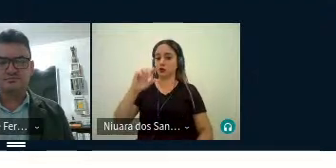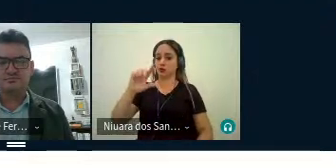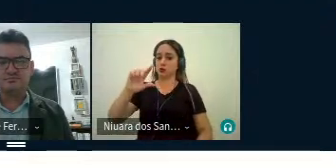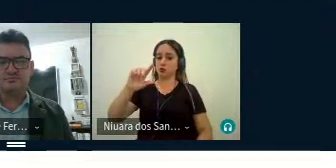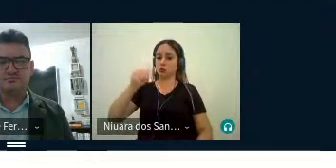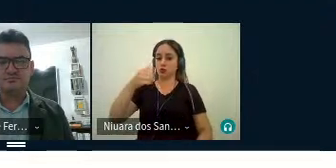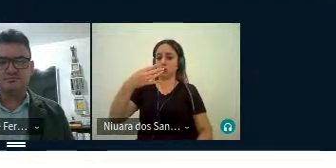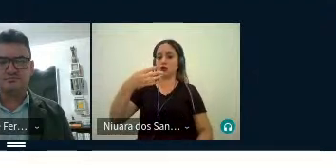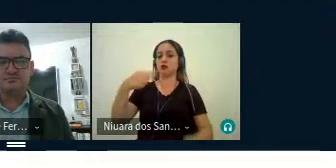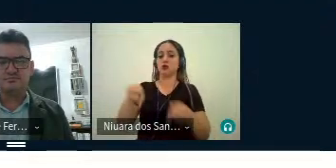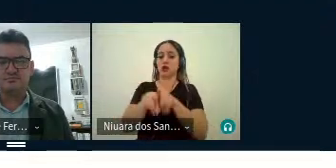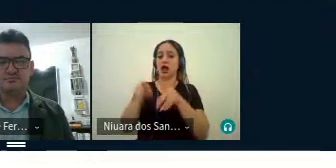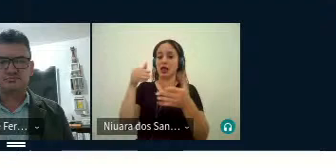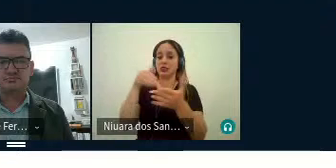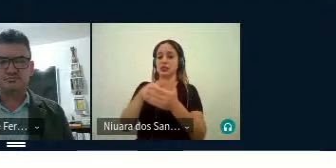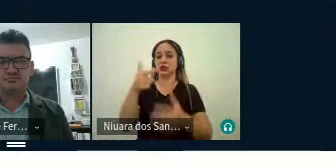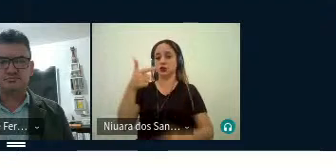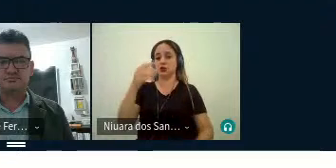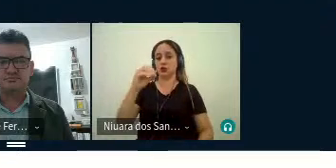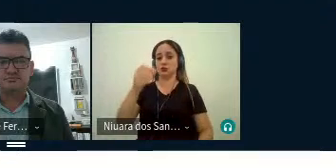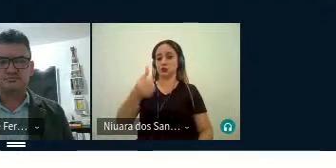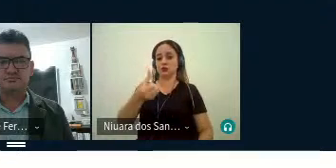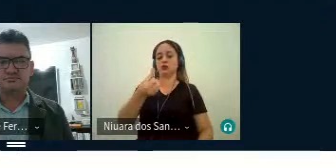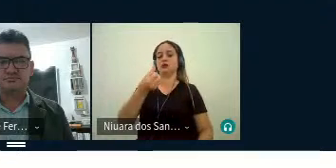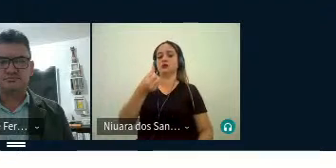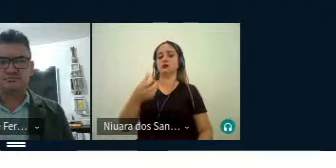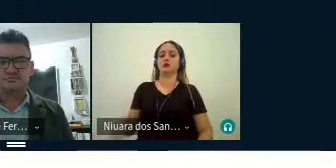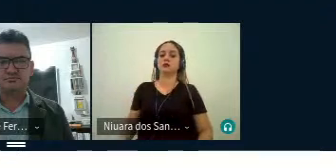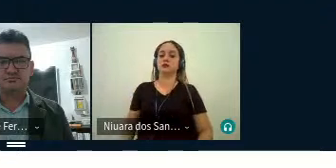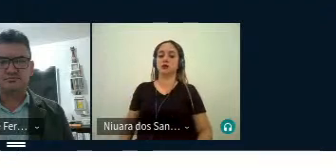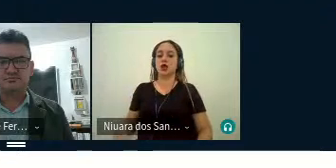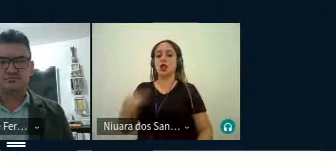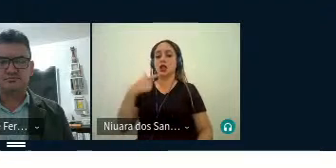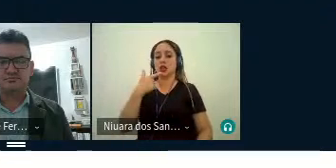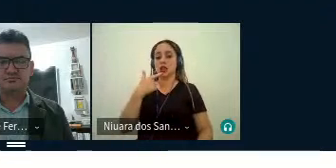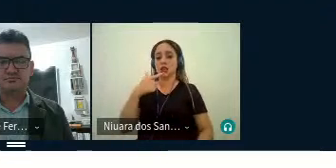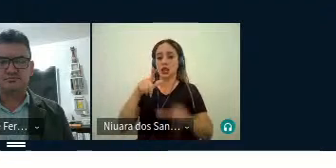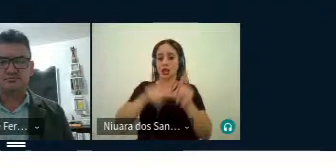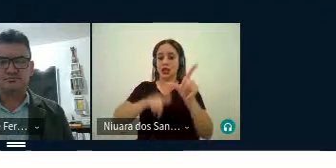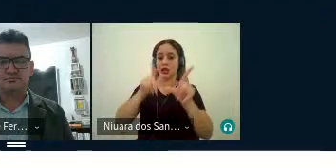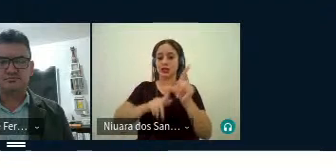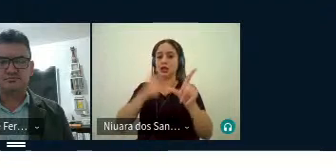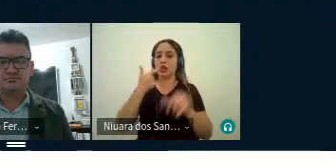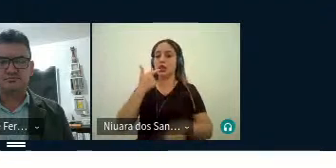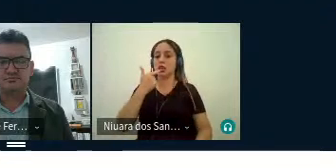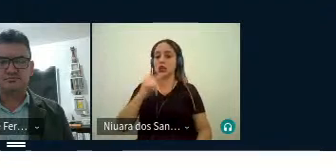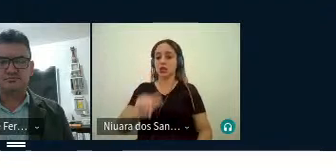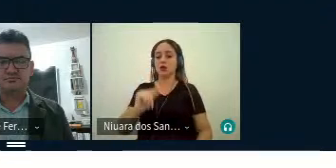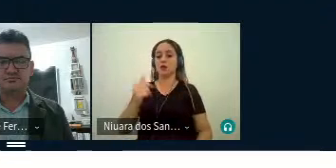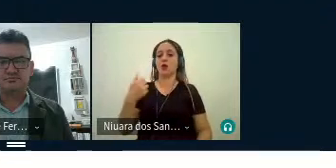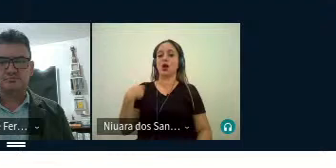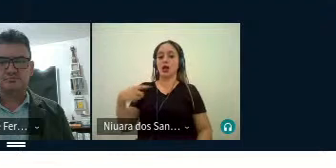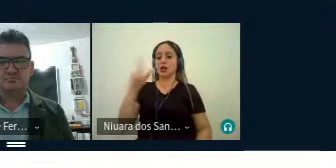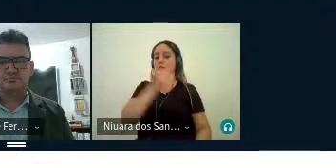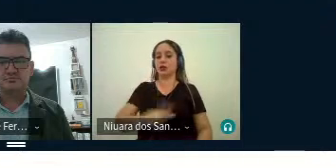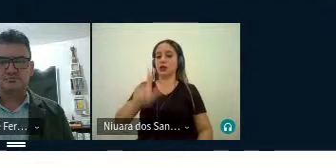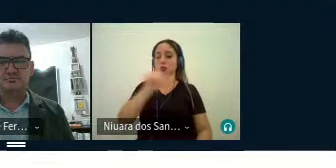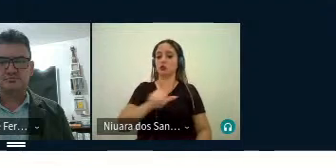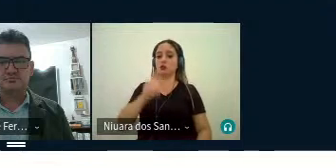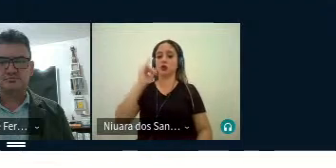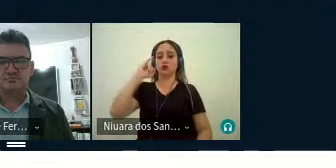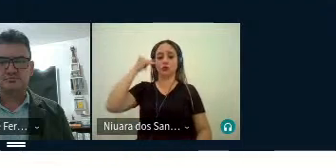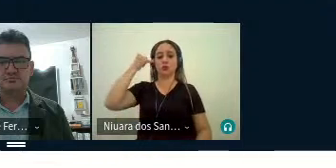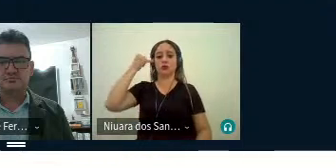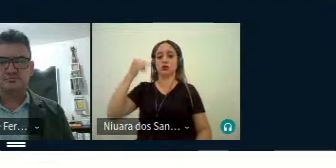Foi coordenador de letras, língua e literatura japonesa, na UFAM, no período de 2015 a 2016.